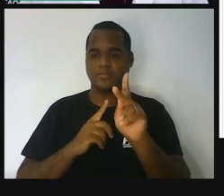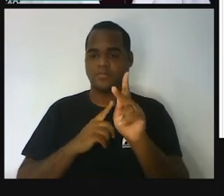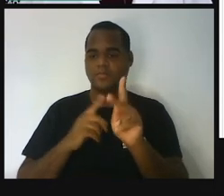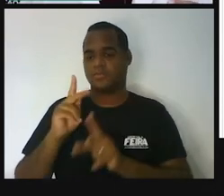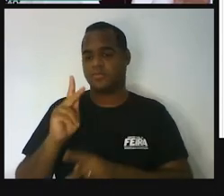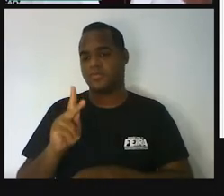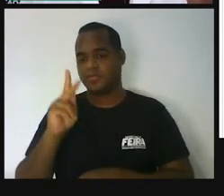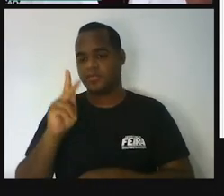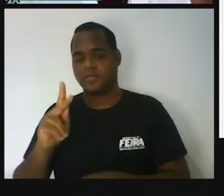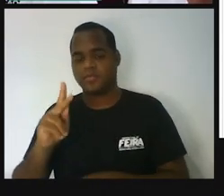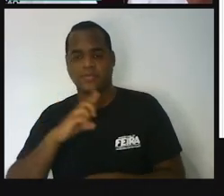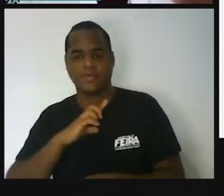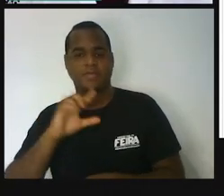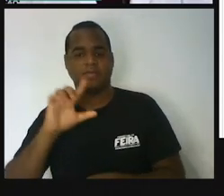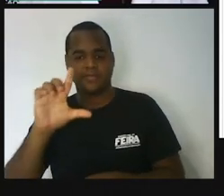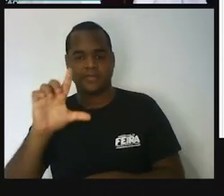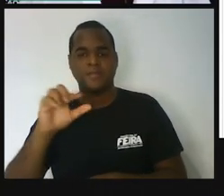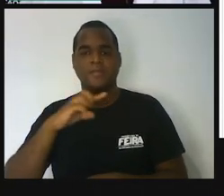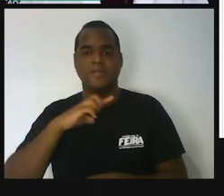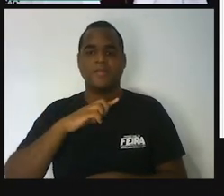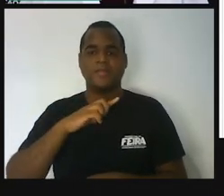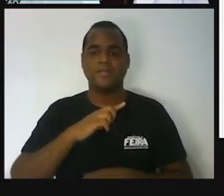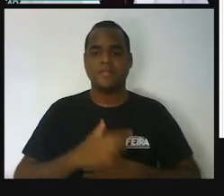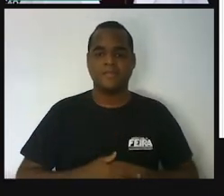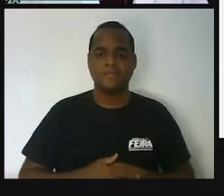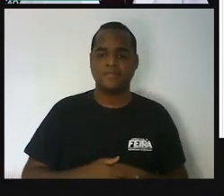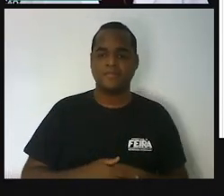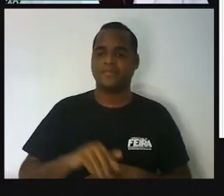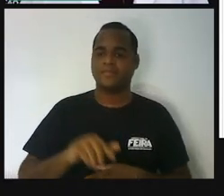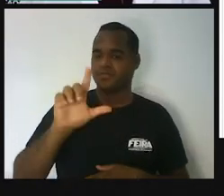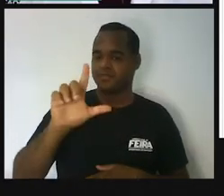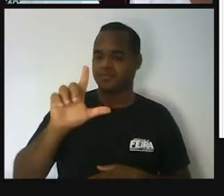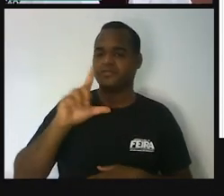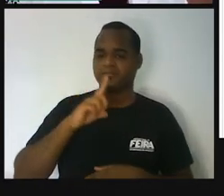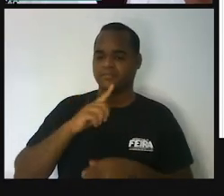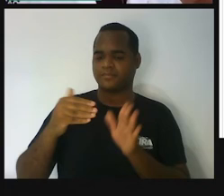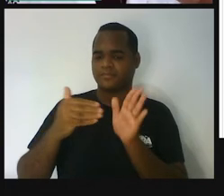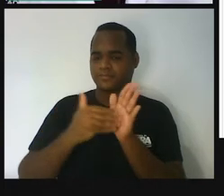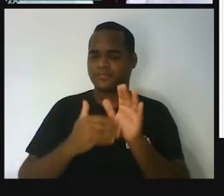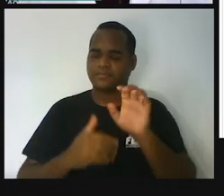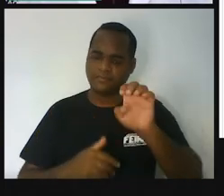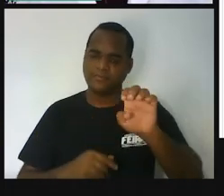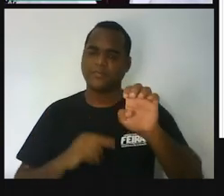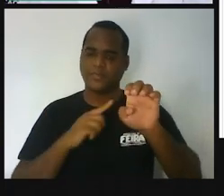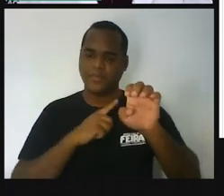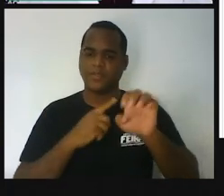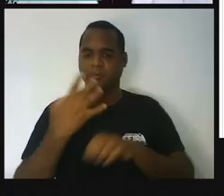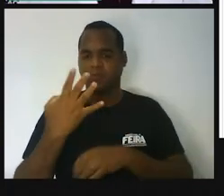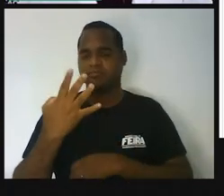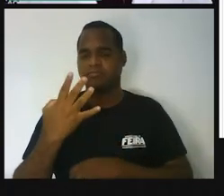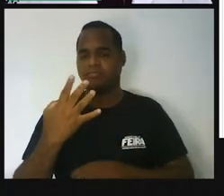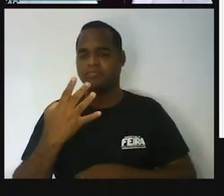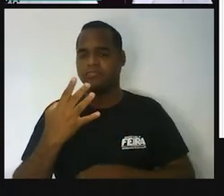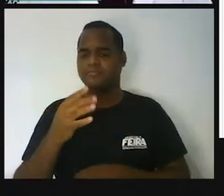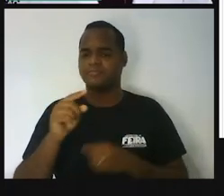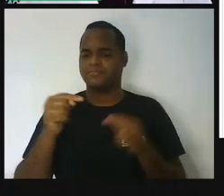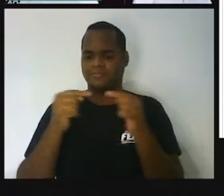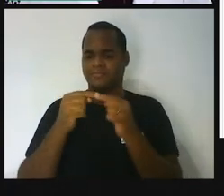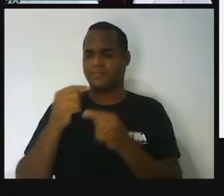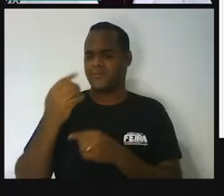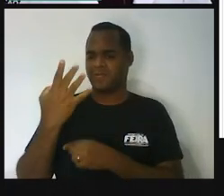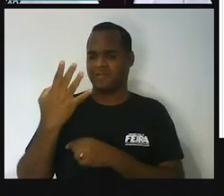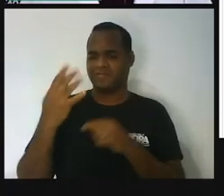ponto K até o ponto L, três lados. Do ponto L até o ponto E, quatro lados. Mas não é um quadrado.